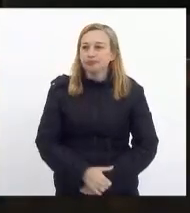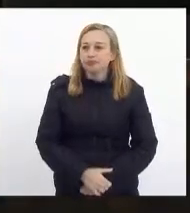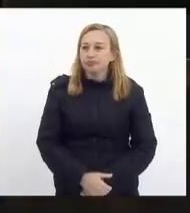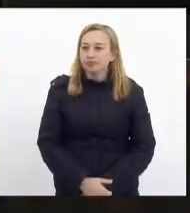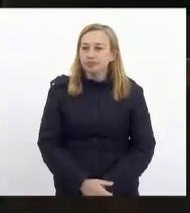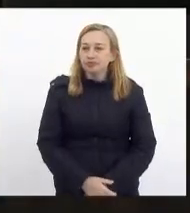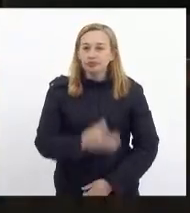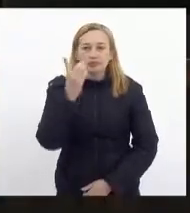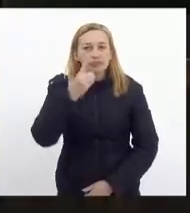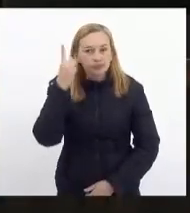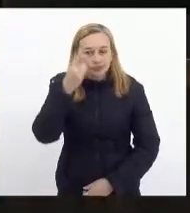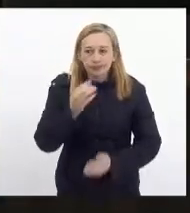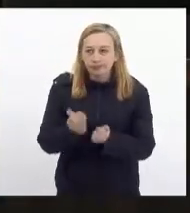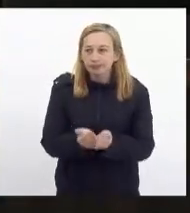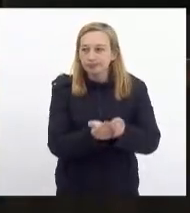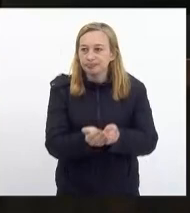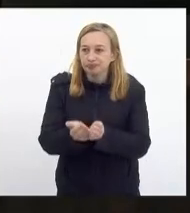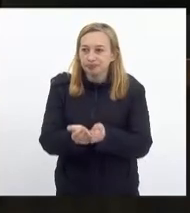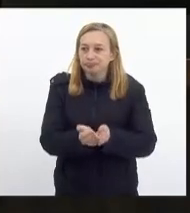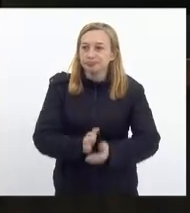Félix, deputado Bebeto.